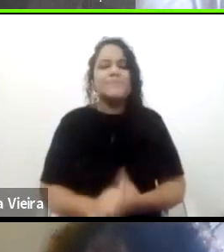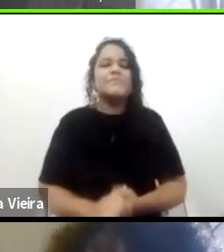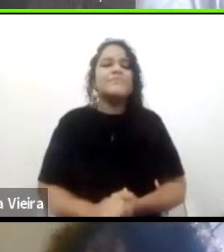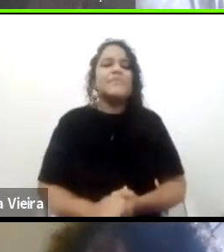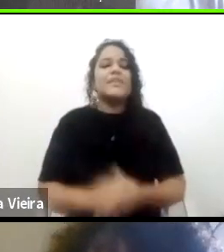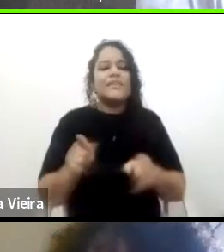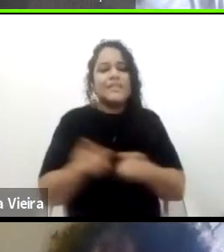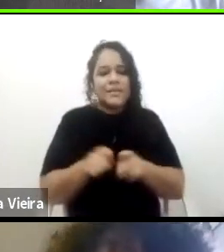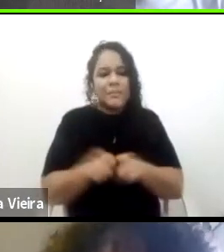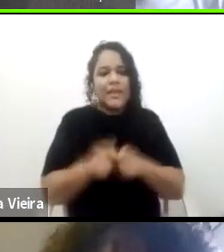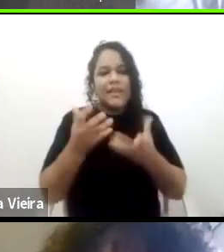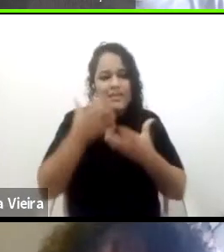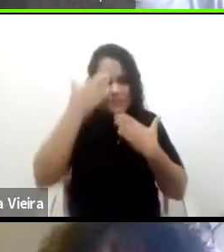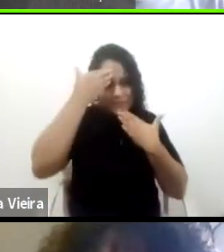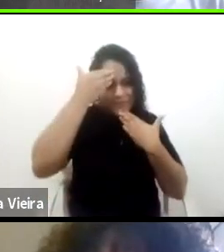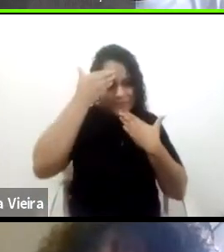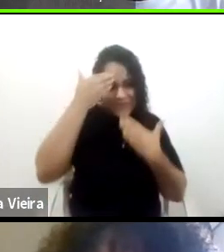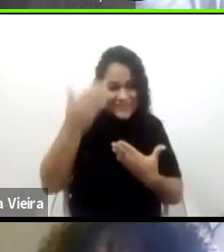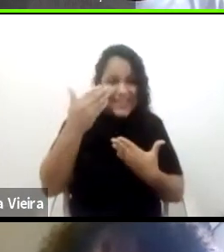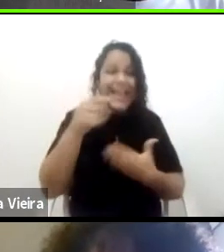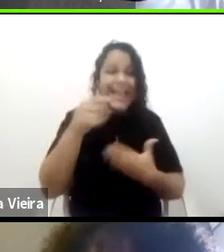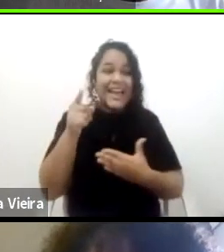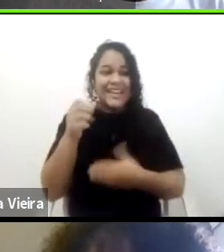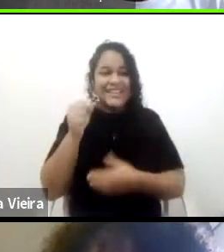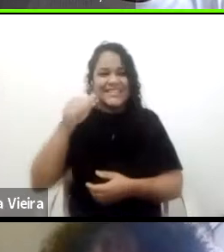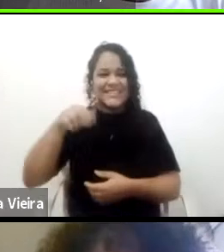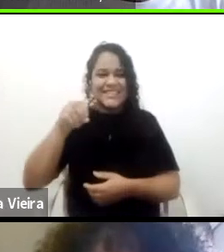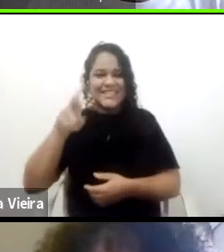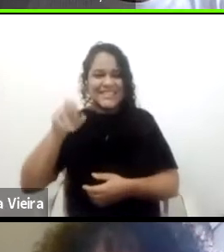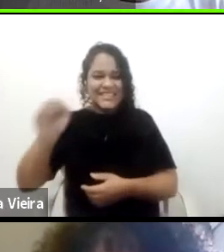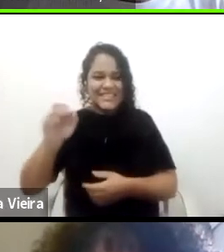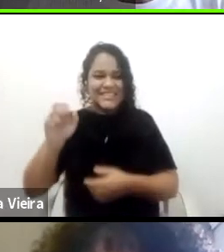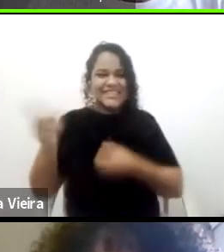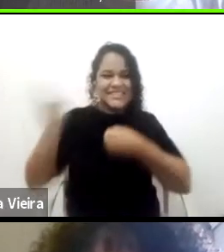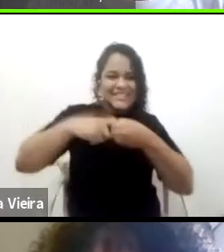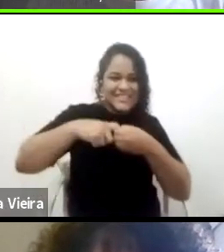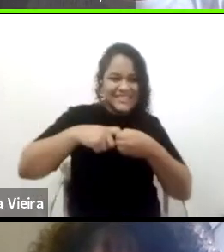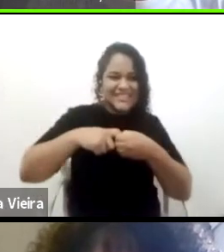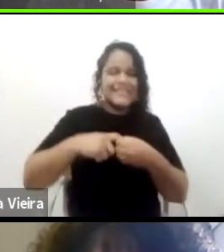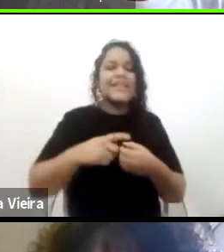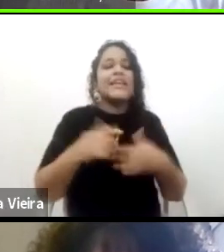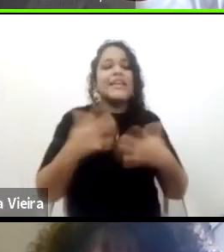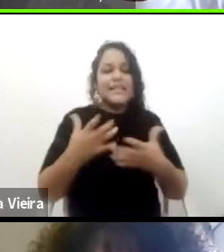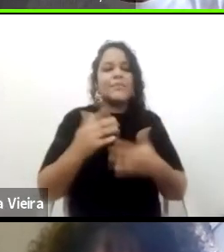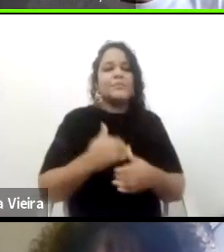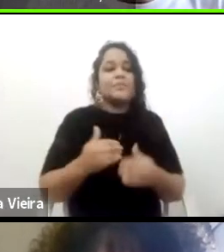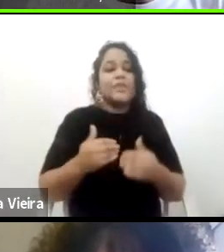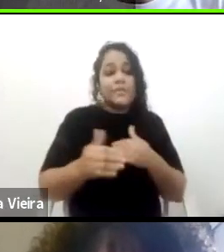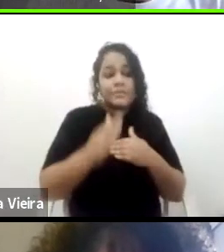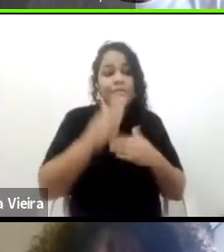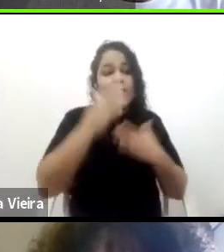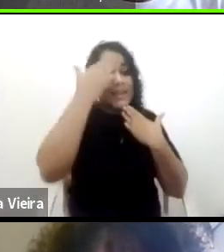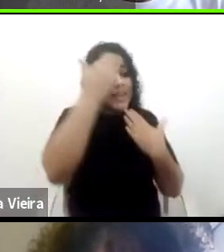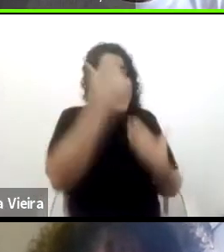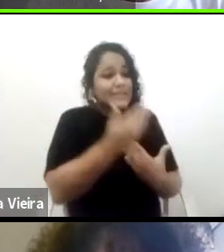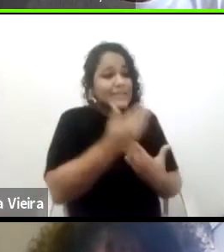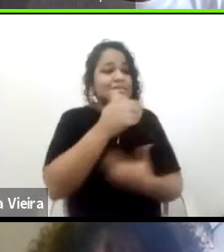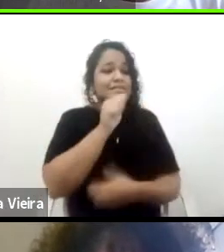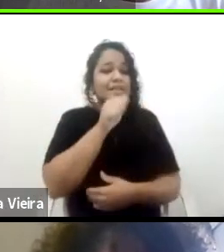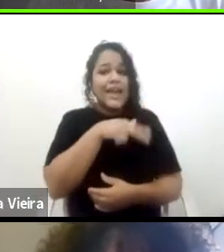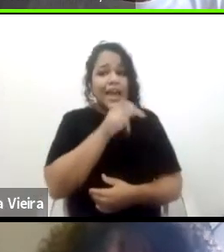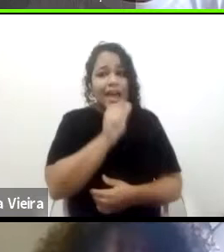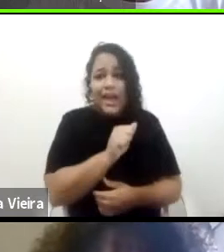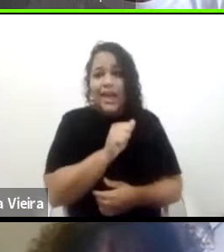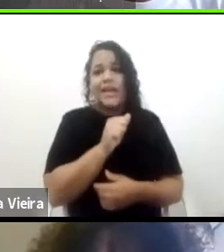e o Sander voltou, Sander, estamos aqui agradecendo e tudo. Ana, queria muito te agradecer e